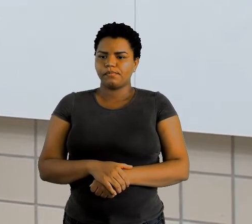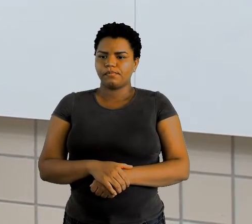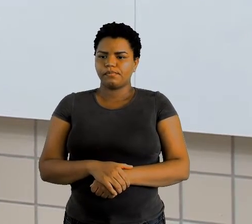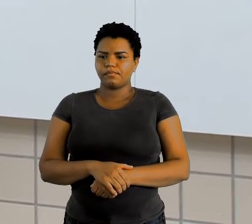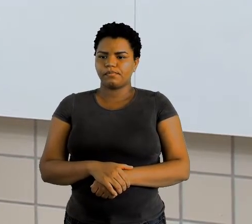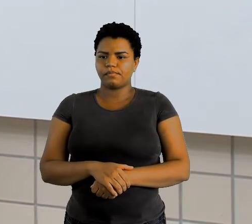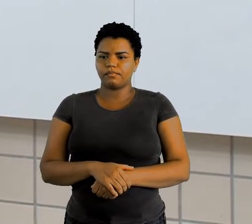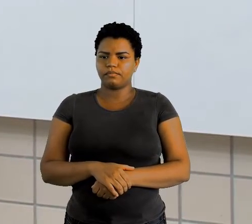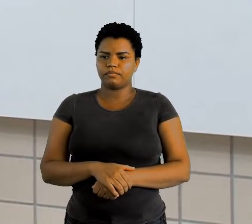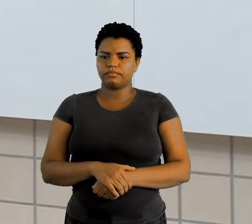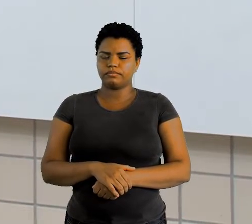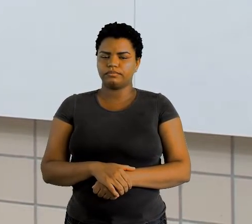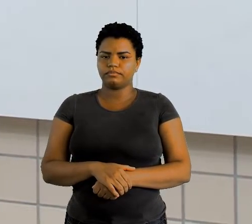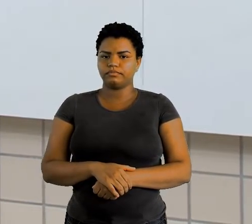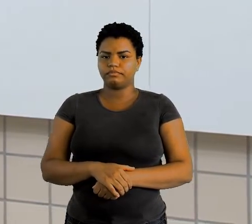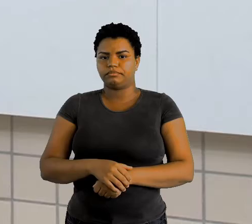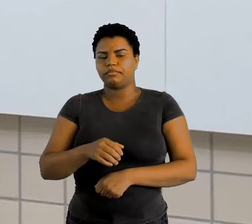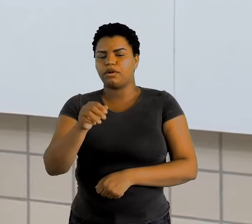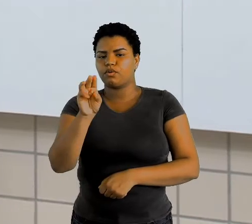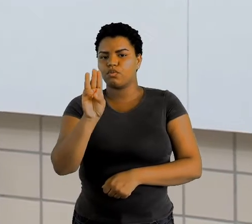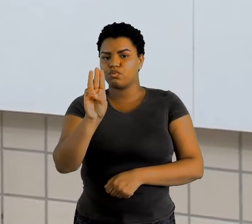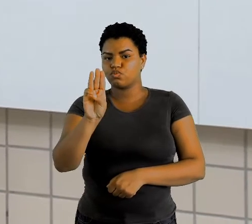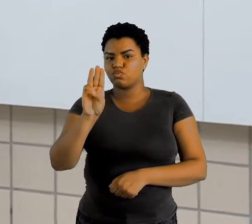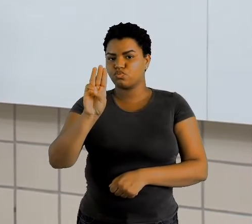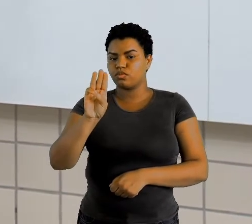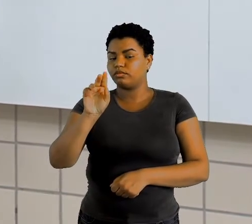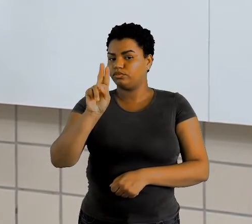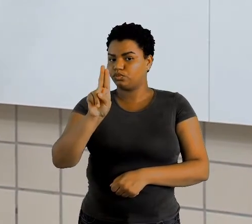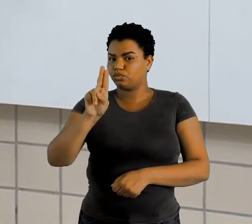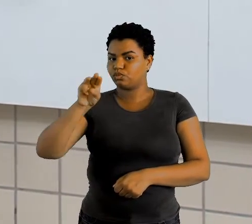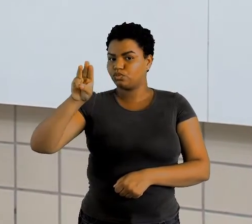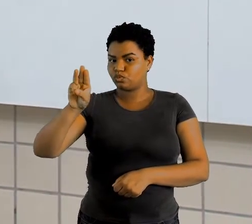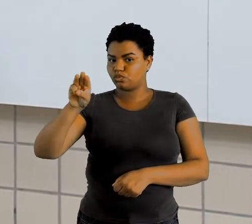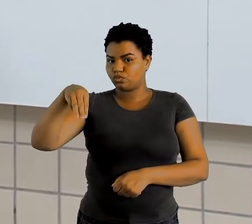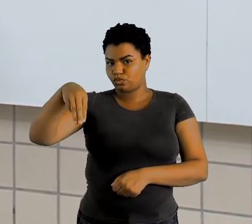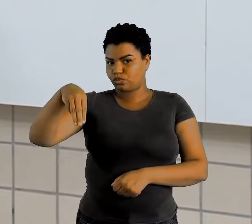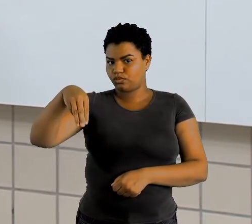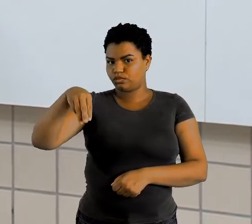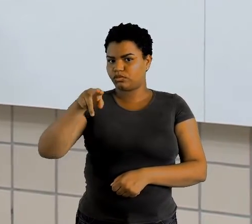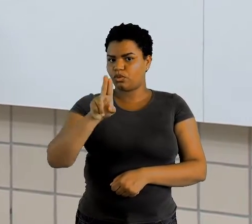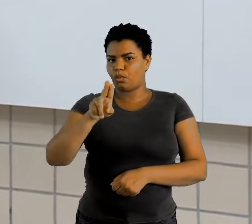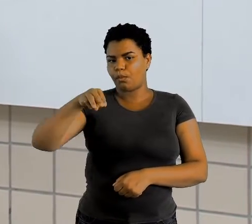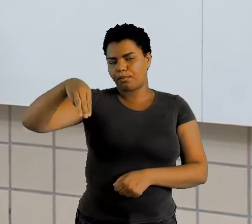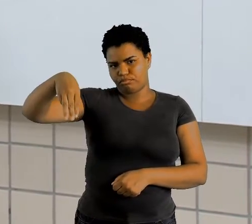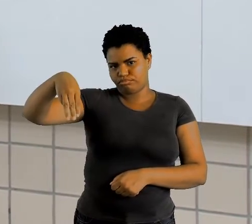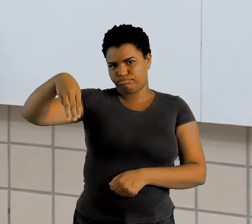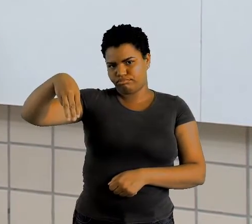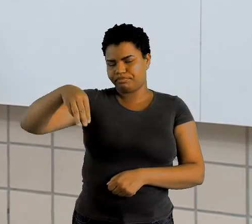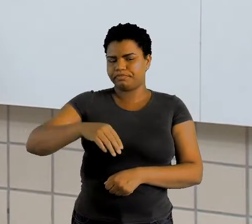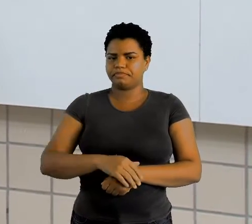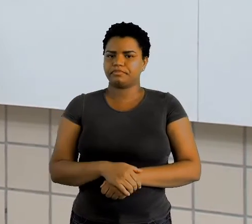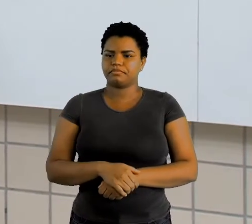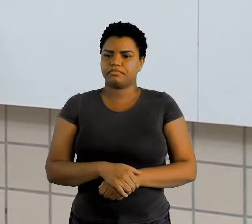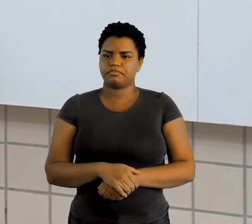Primeira palavrinha 1. Ok? Segunda palavrinha Mas.